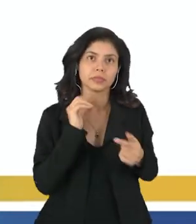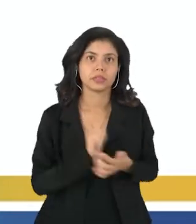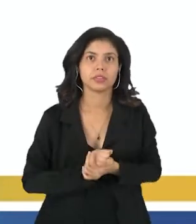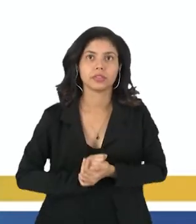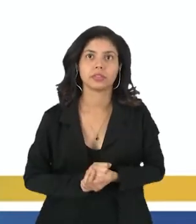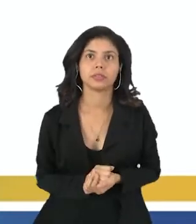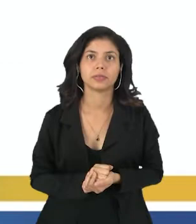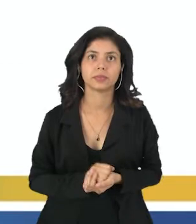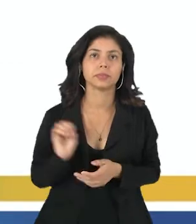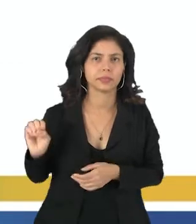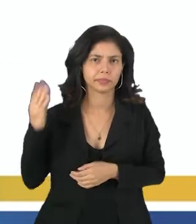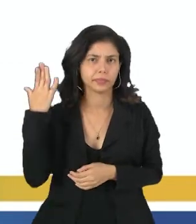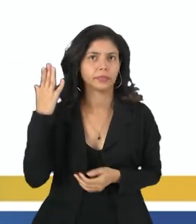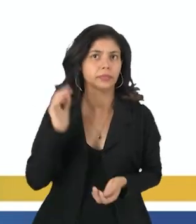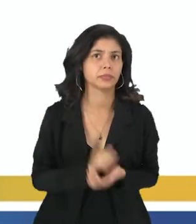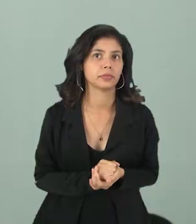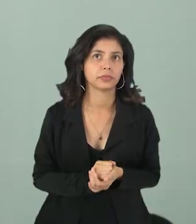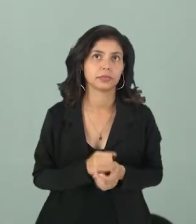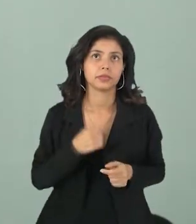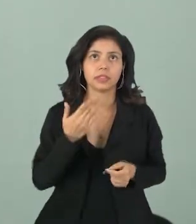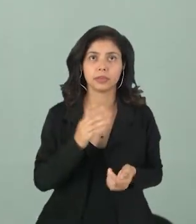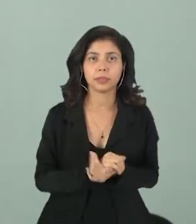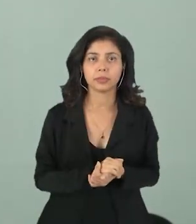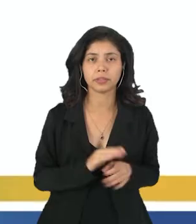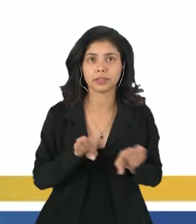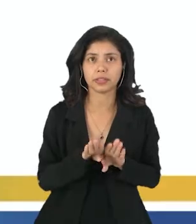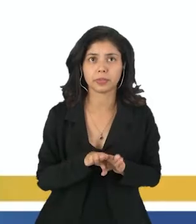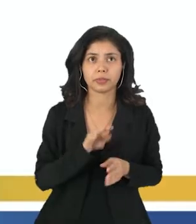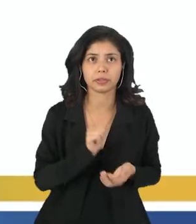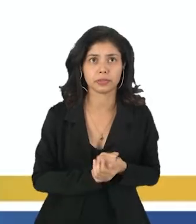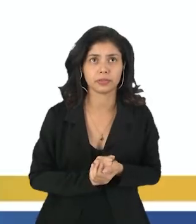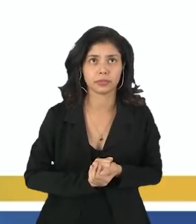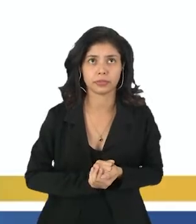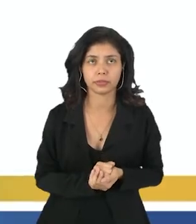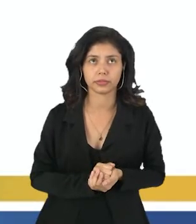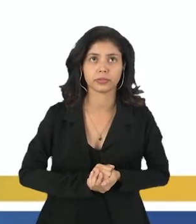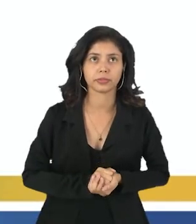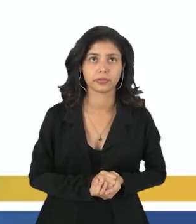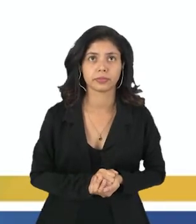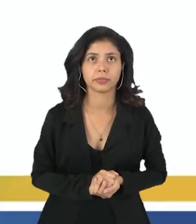situações em que ocorre a quebra desse segundo postulado aqui.